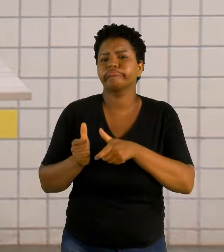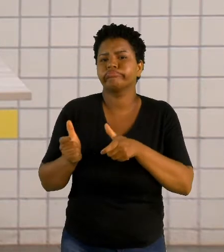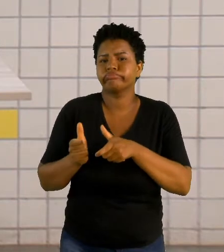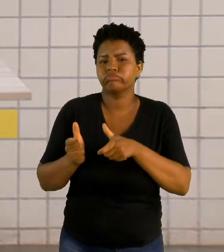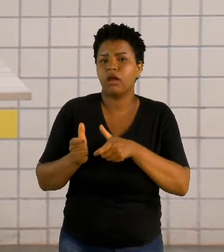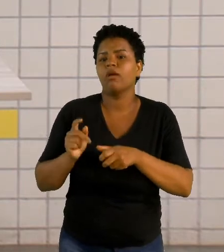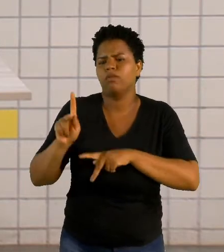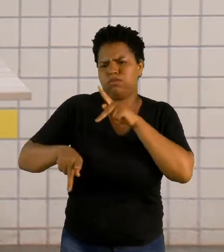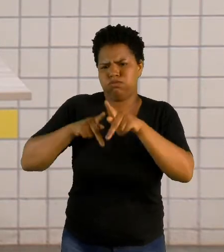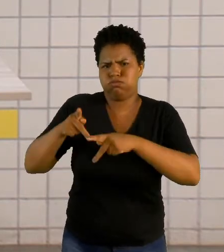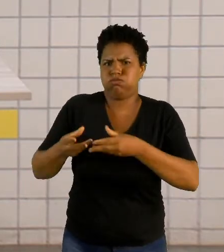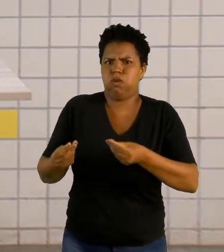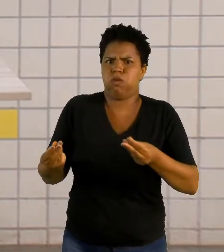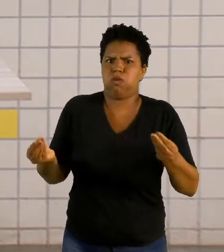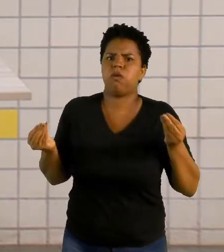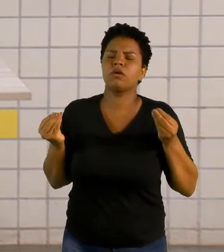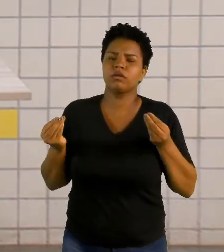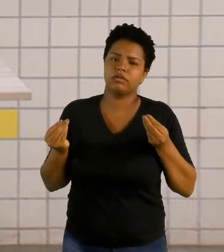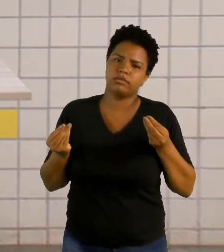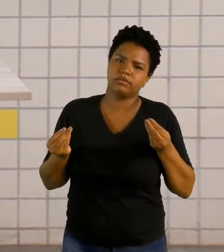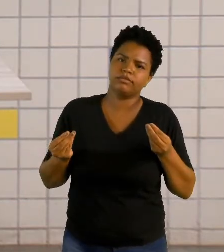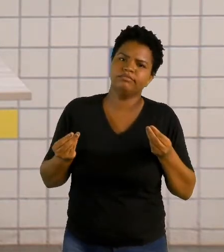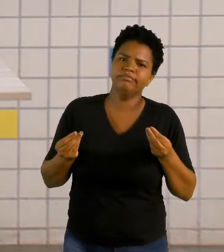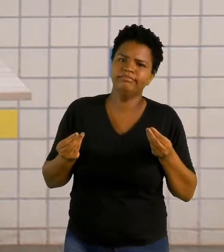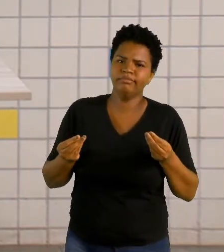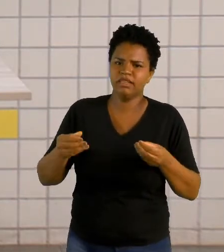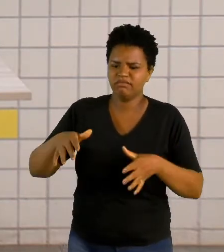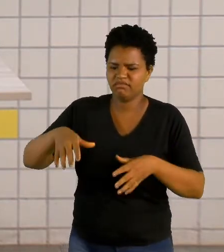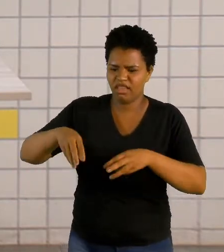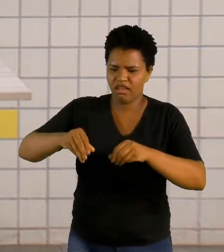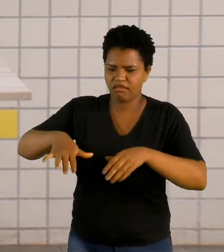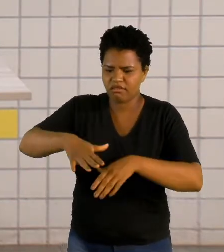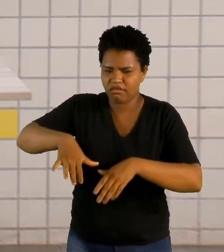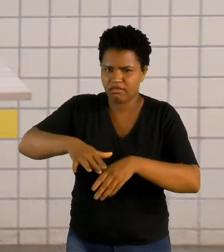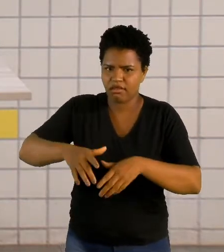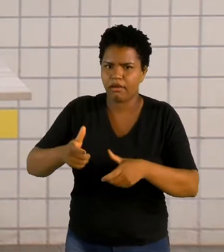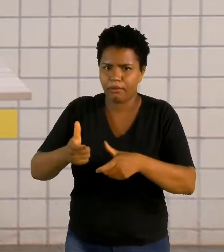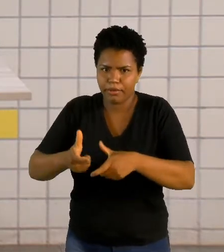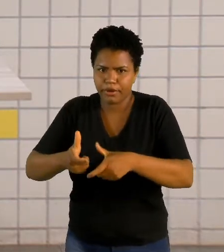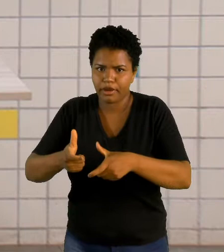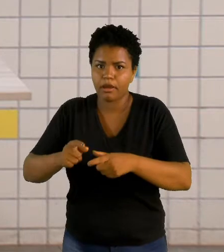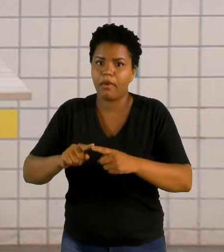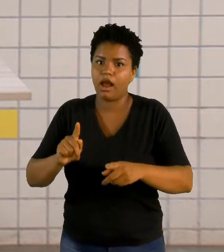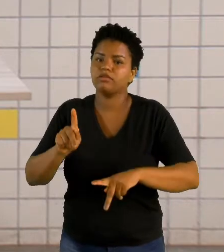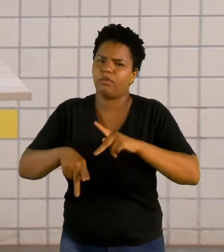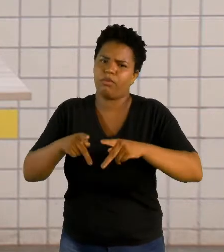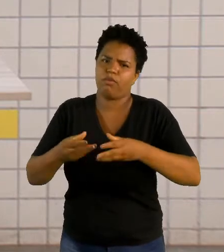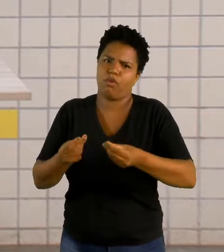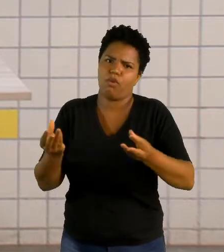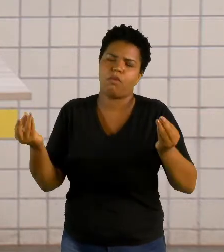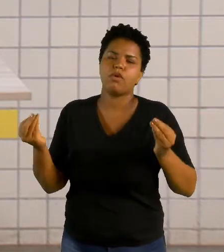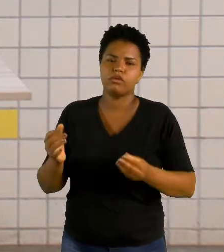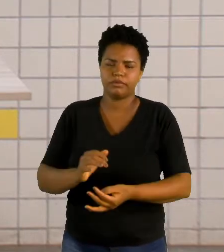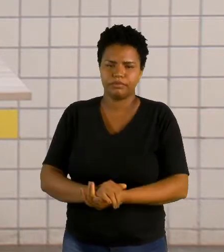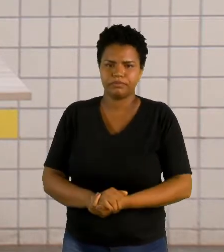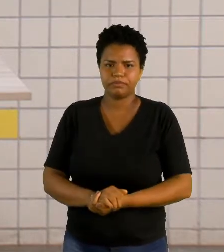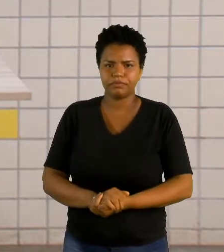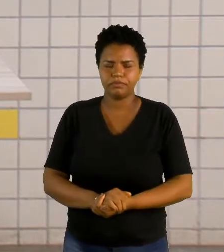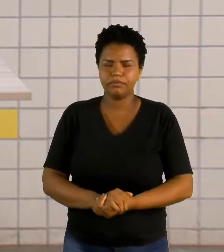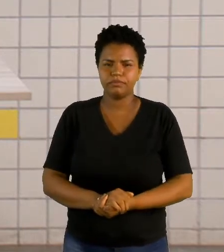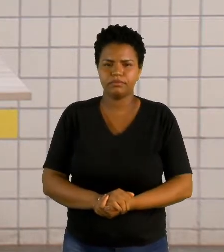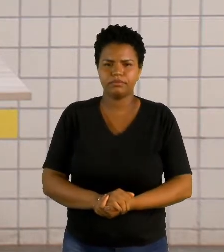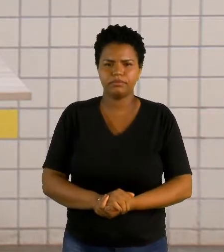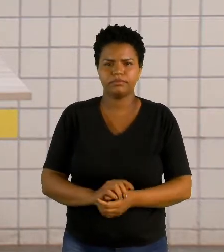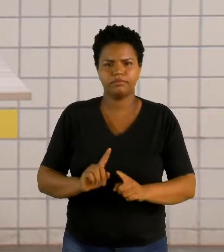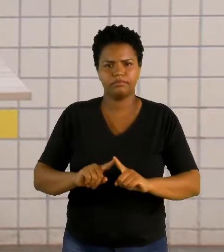populoso, porque é um continente muito populoso para o pequeno, para o espaço de terra ser pequeno, ele é muito populoso, mas ele